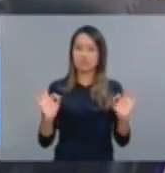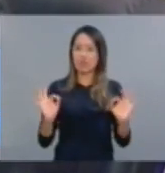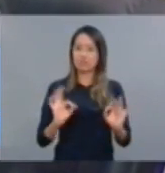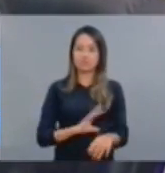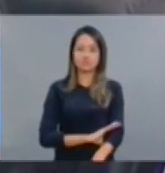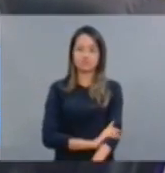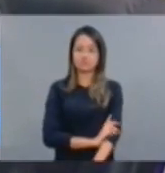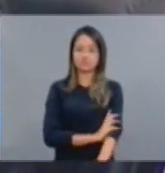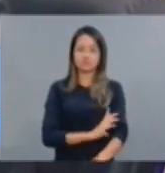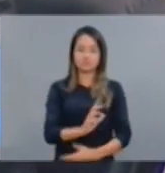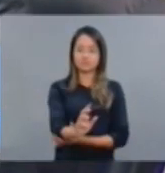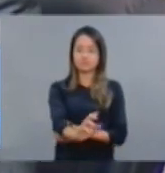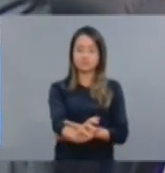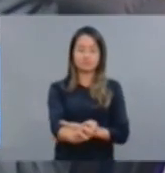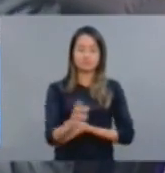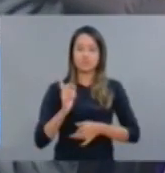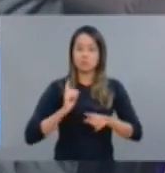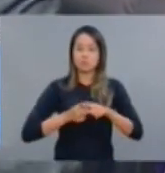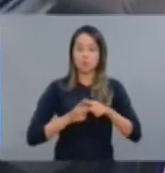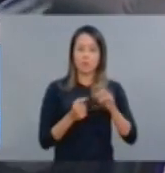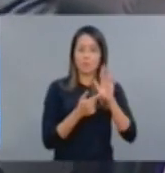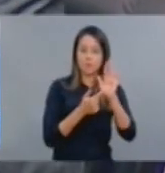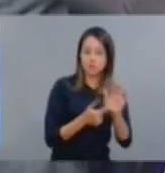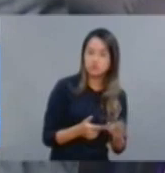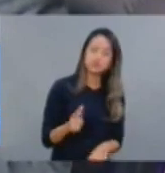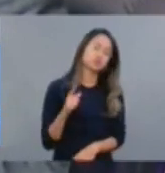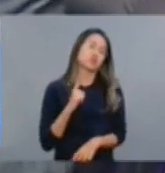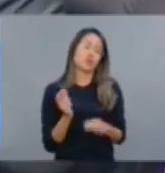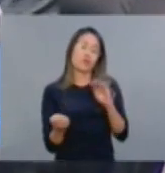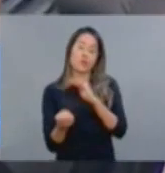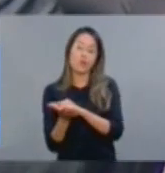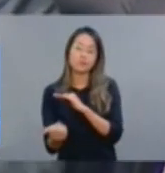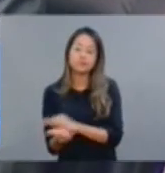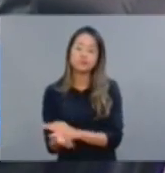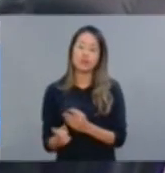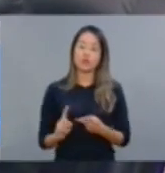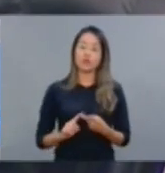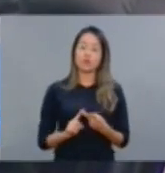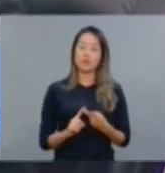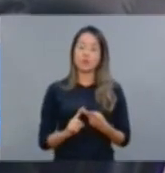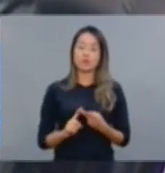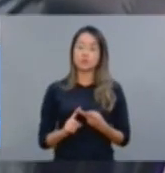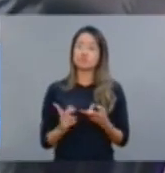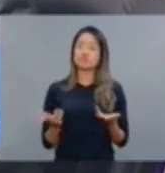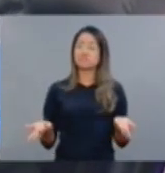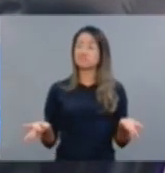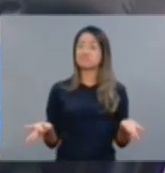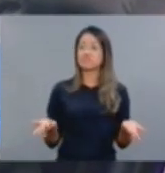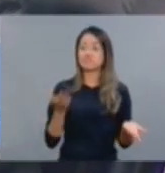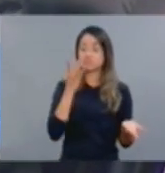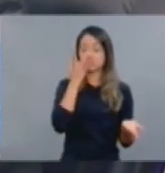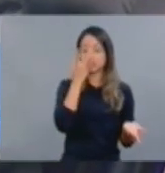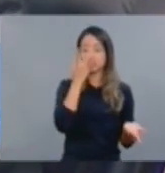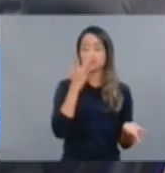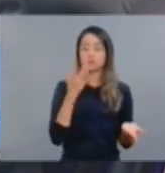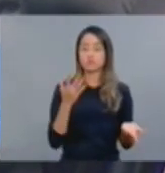Nenhum. O que se apresenta é que tem corrupção, é que tem corrupção. Porque se for assim,